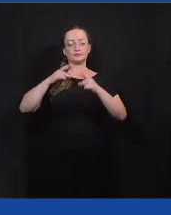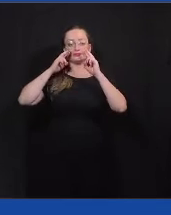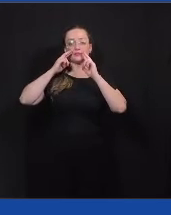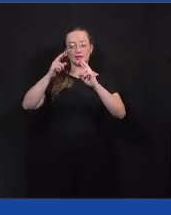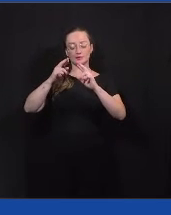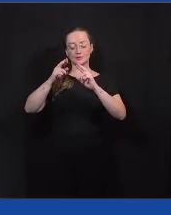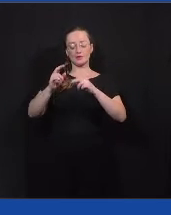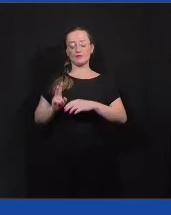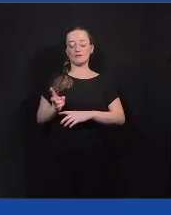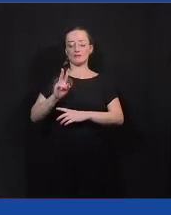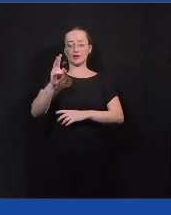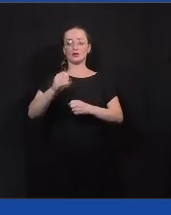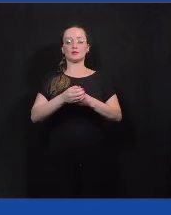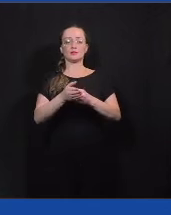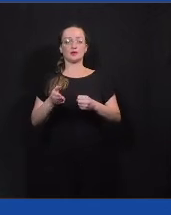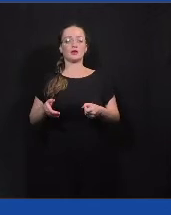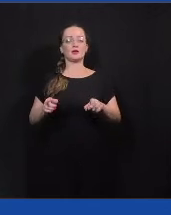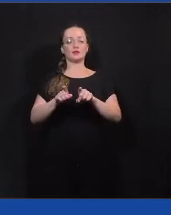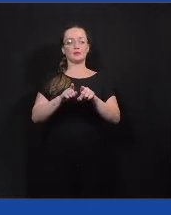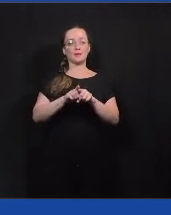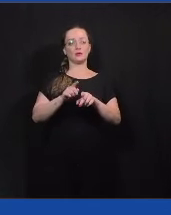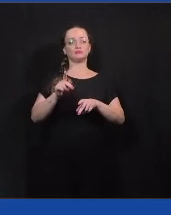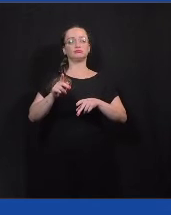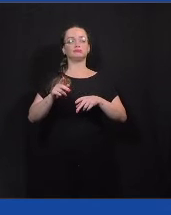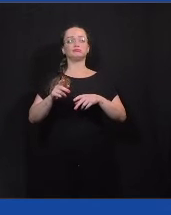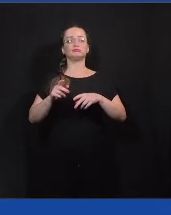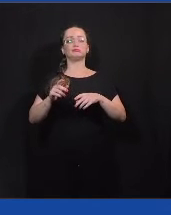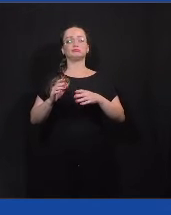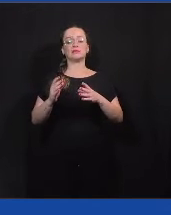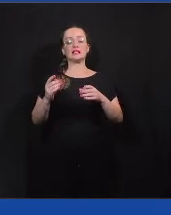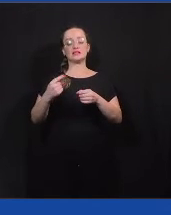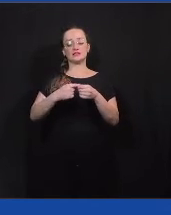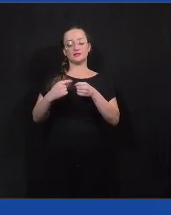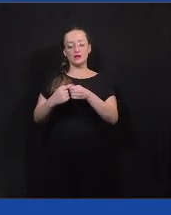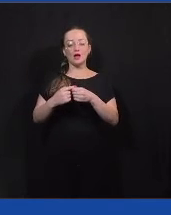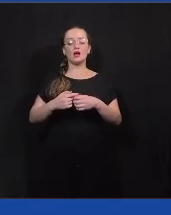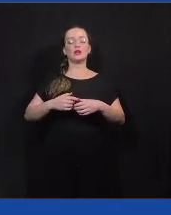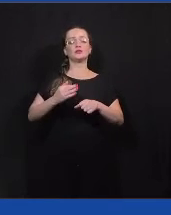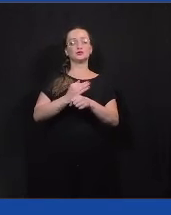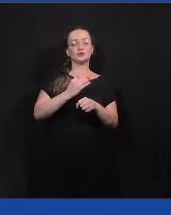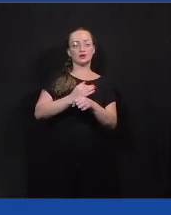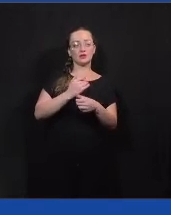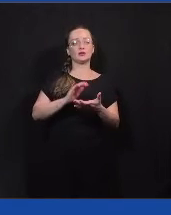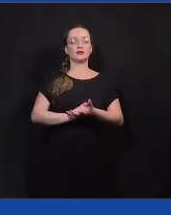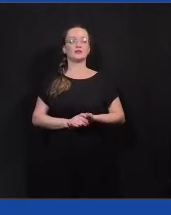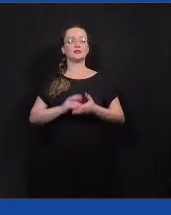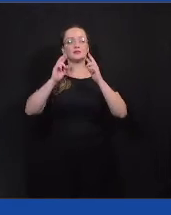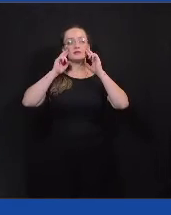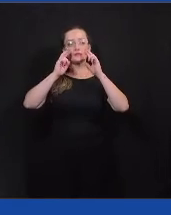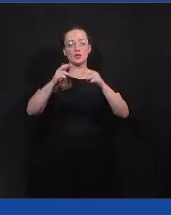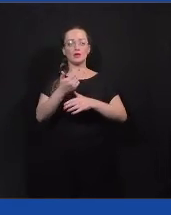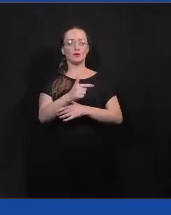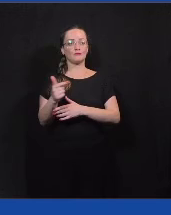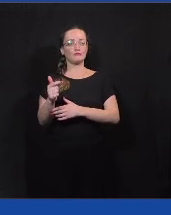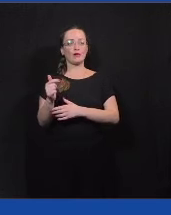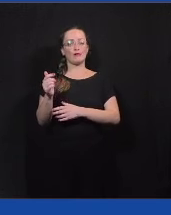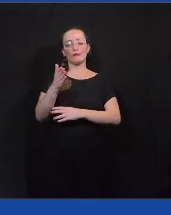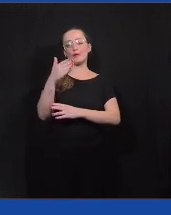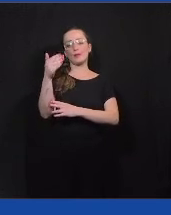democráticos, às diversidades, tolerâncias. Então, a gente não teve nenhuma bandeira